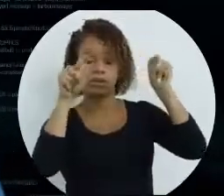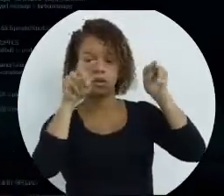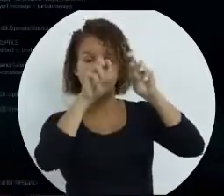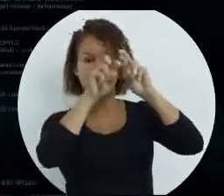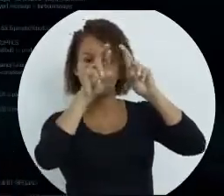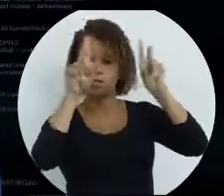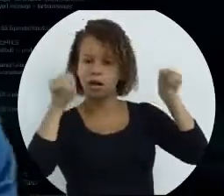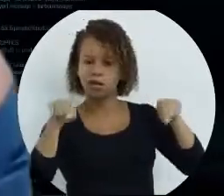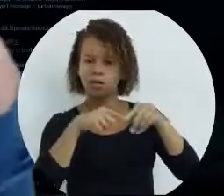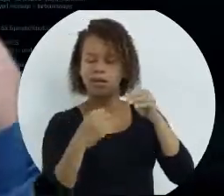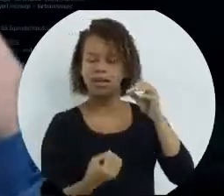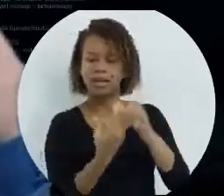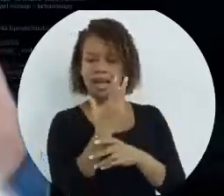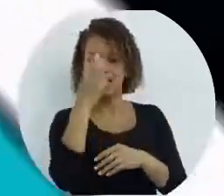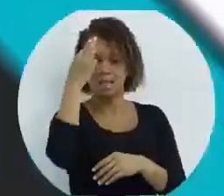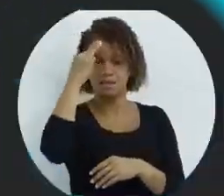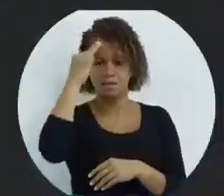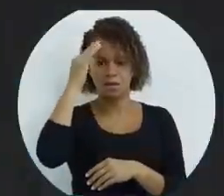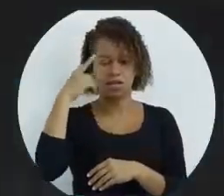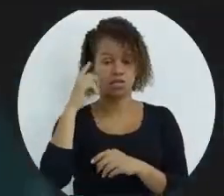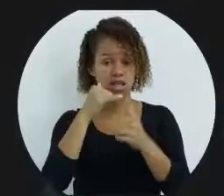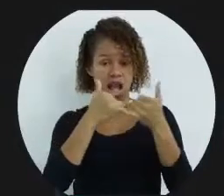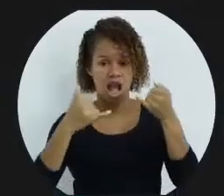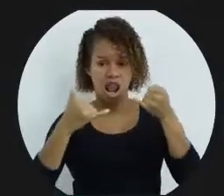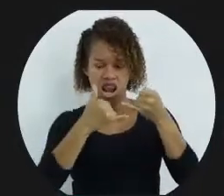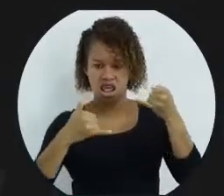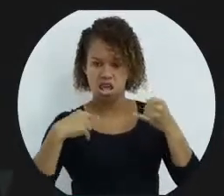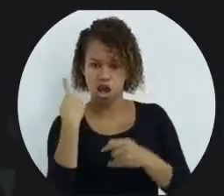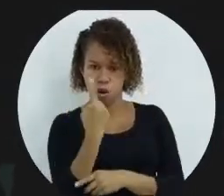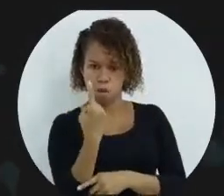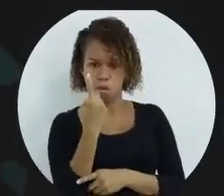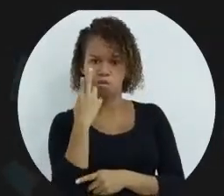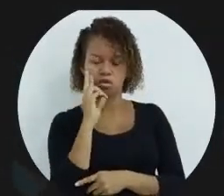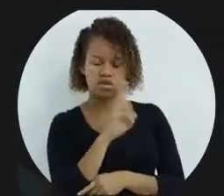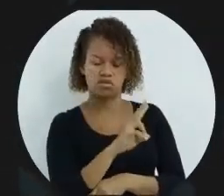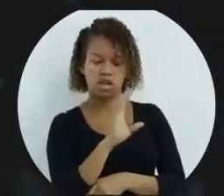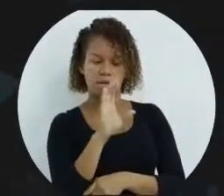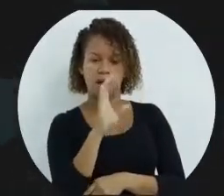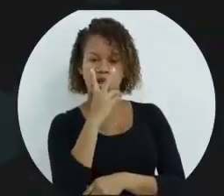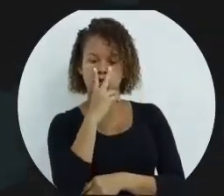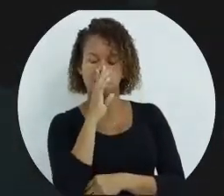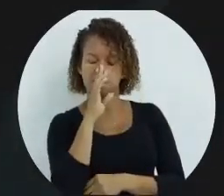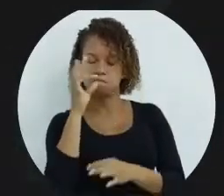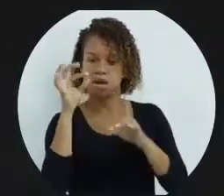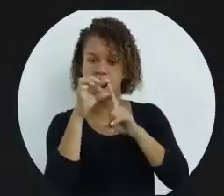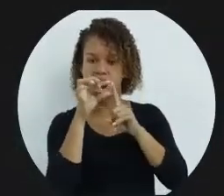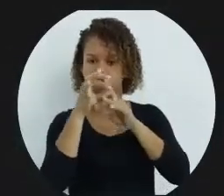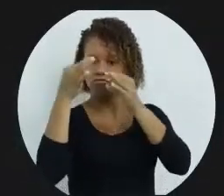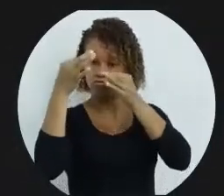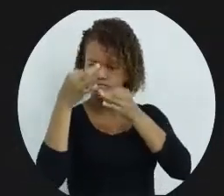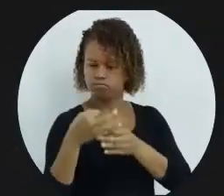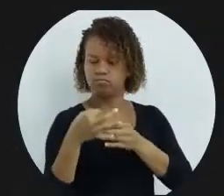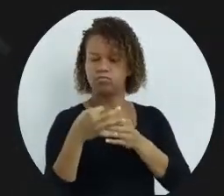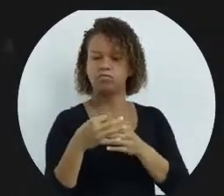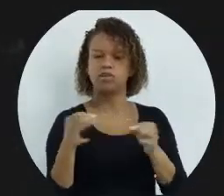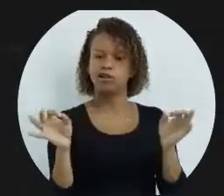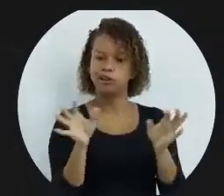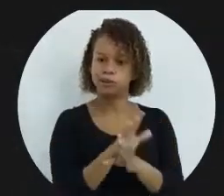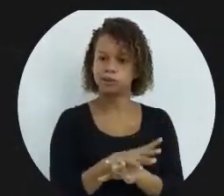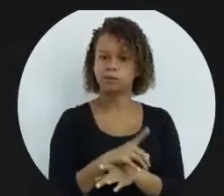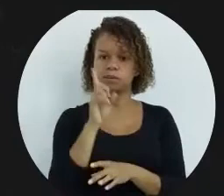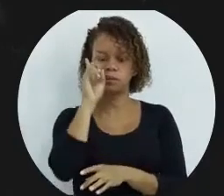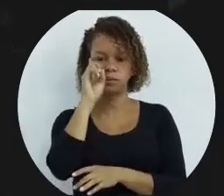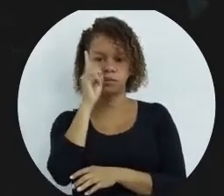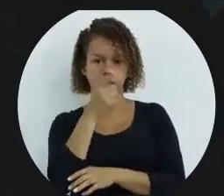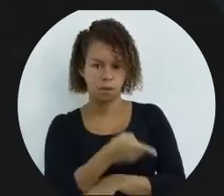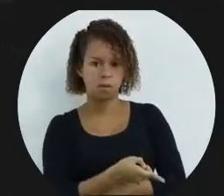na memória? Você pode ver aí na linha 1, você tem var, que é uma palavra-chave, que vai definir, vai dar uma